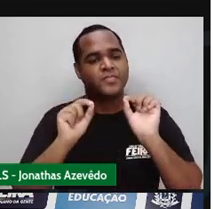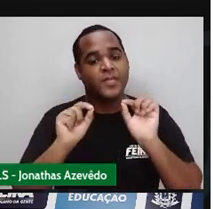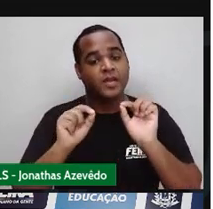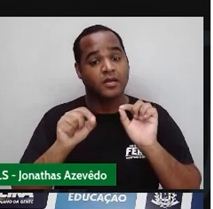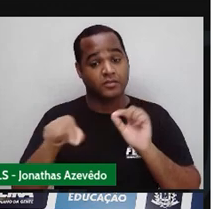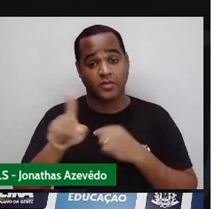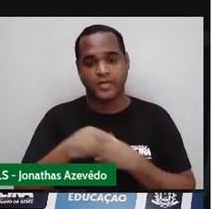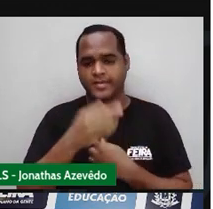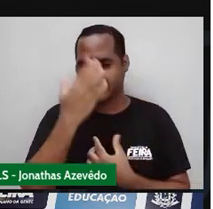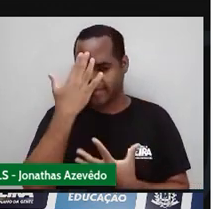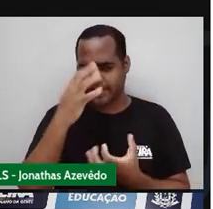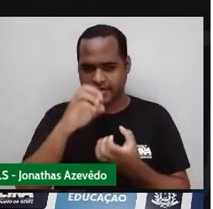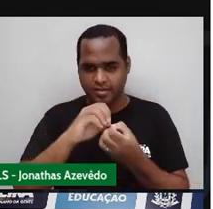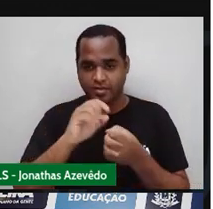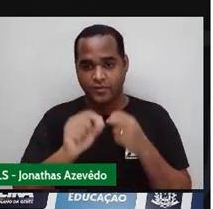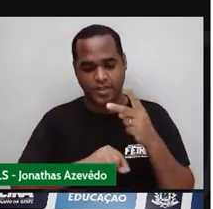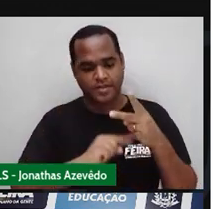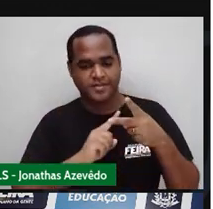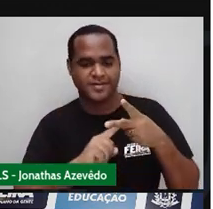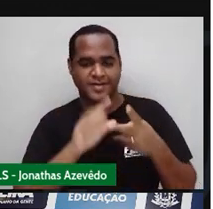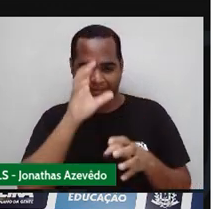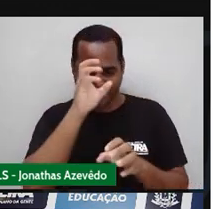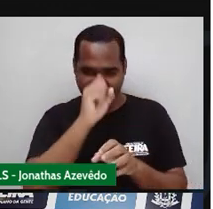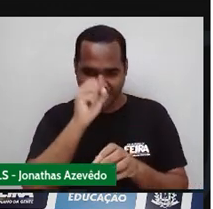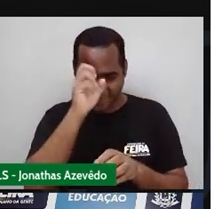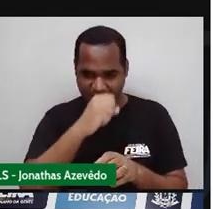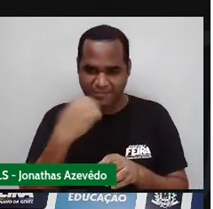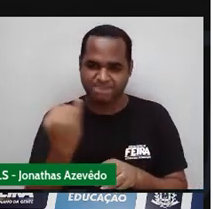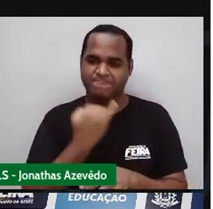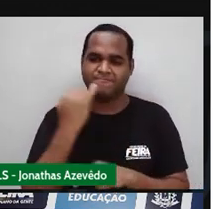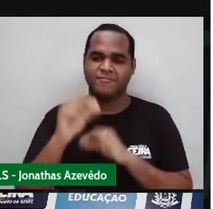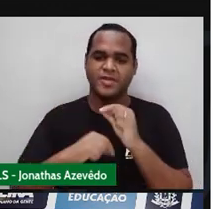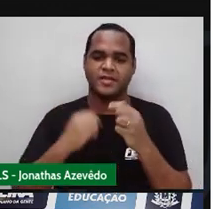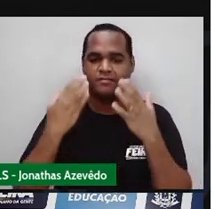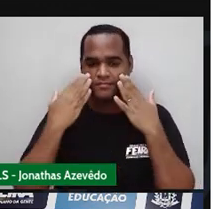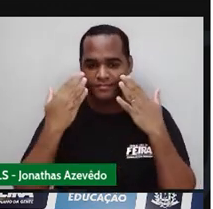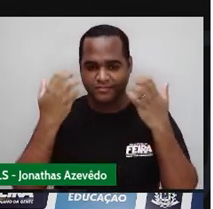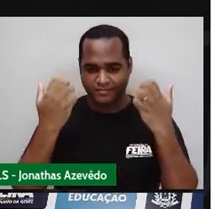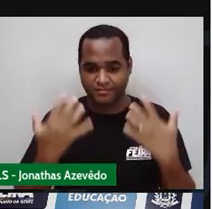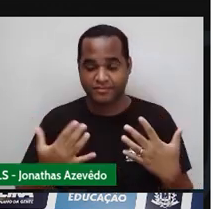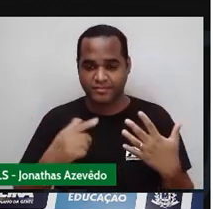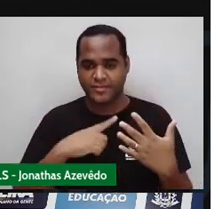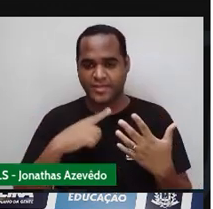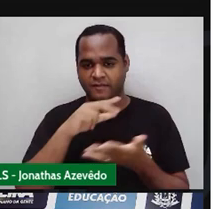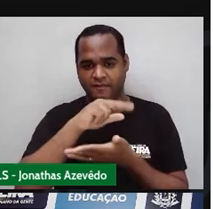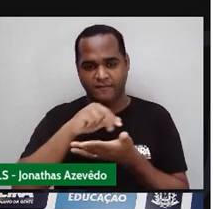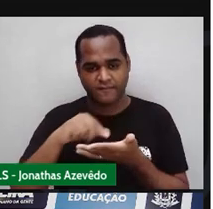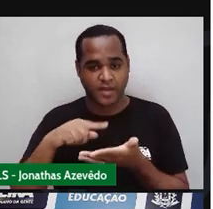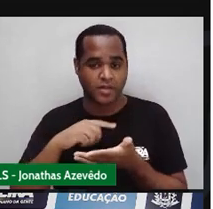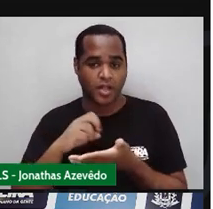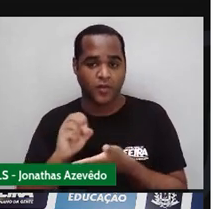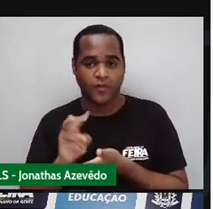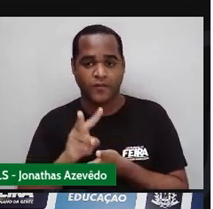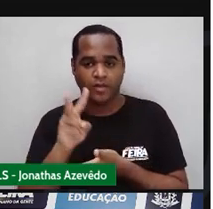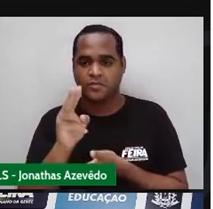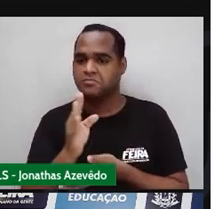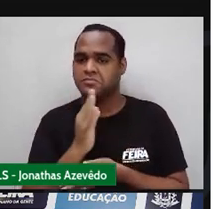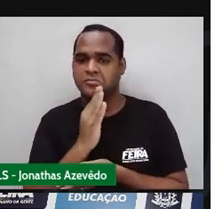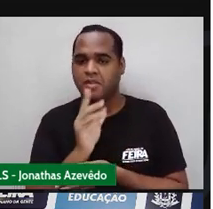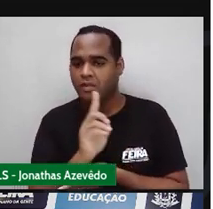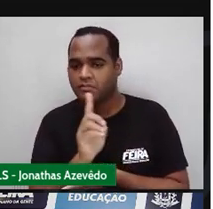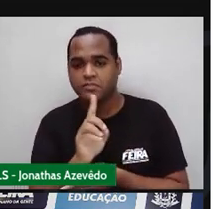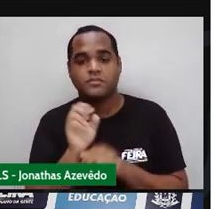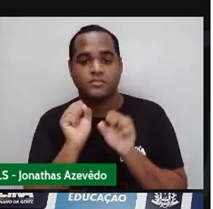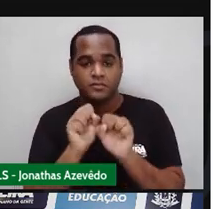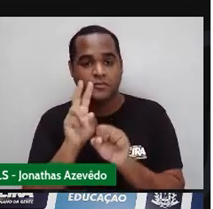Onde a gente Estava concentrado Em aprender Que é Representar Quantidades Ou valores Desconhecidos